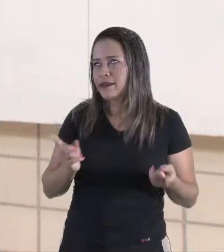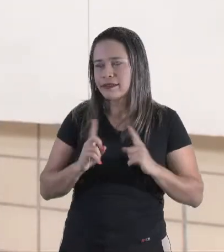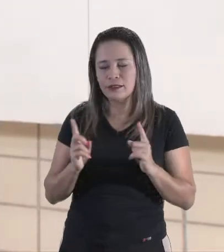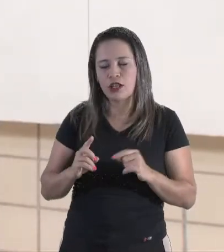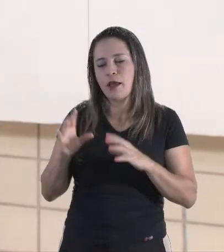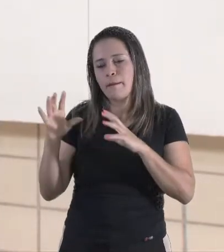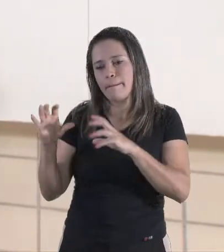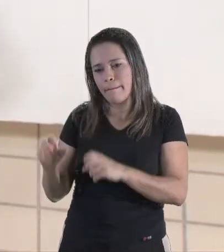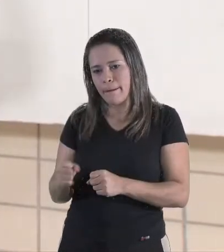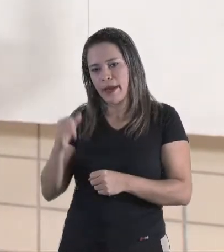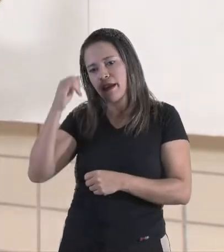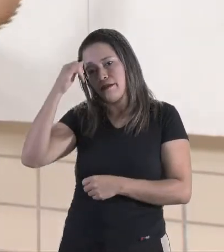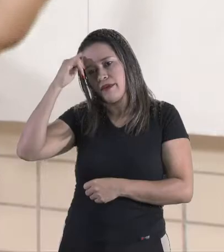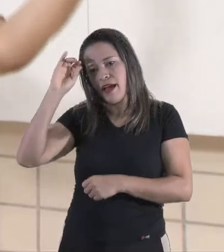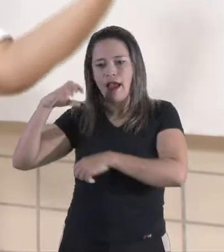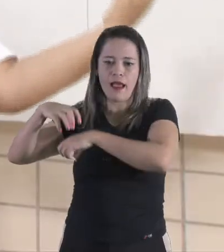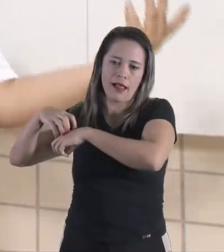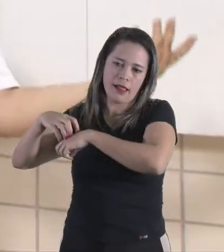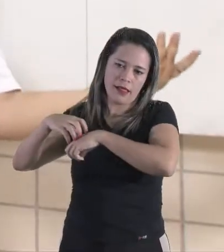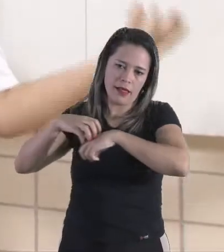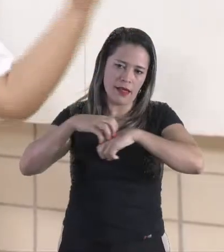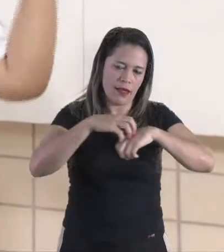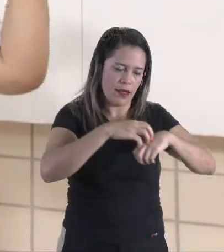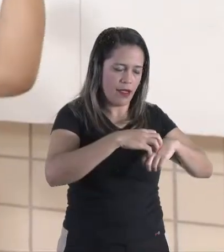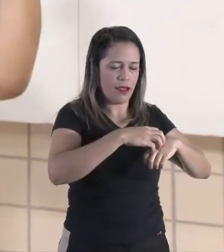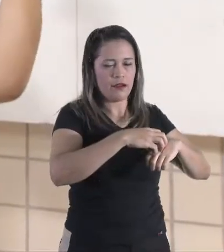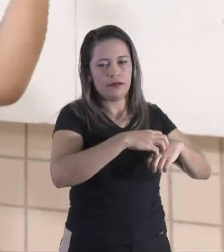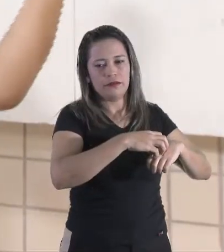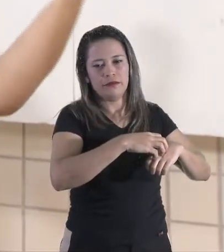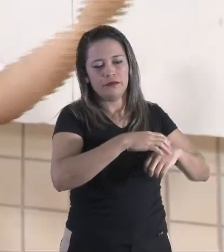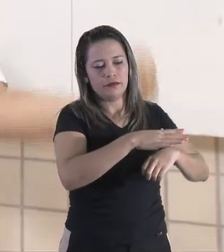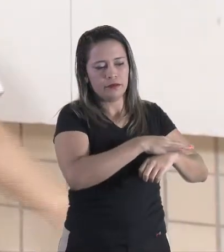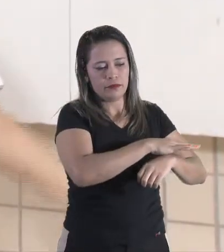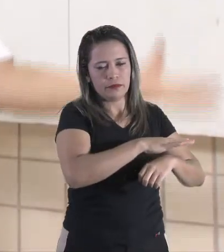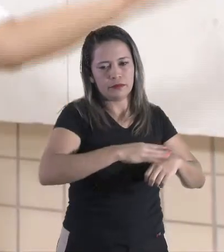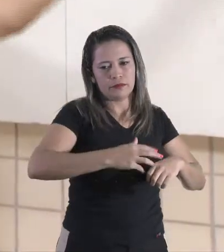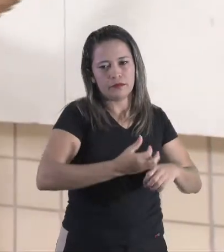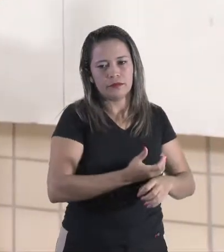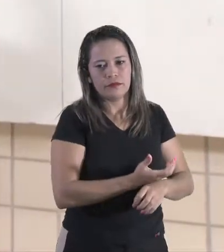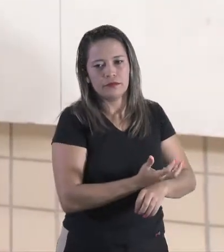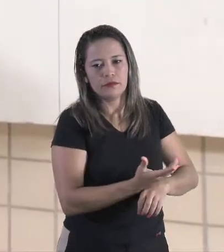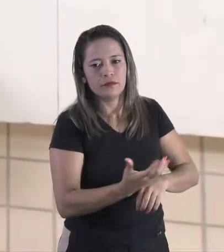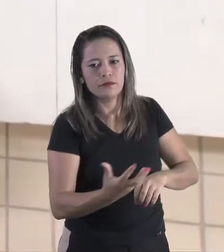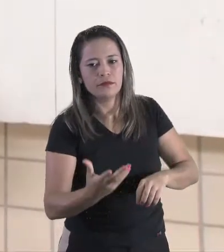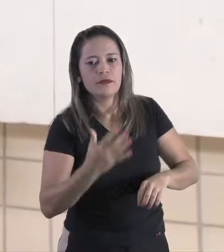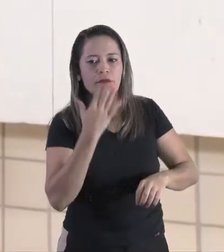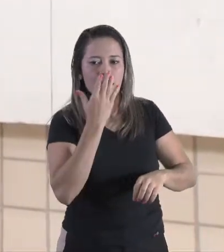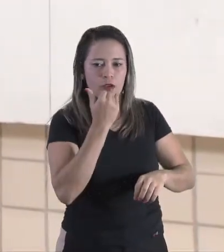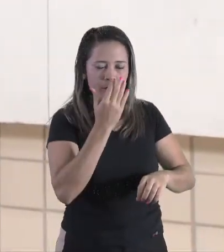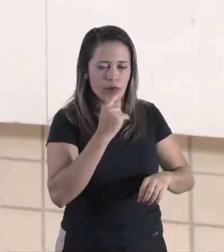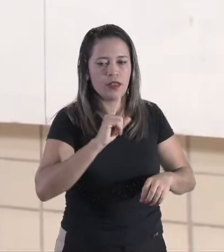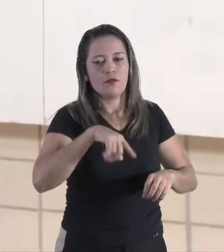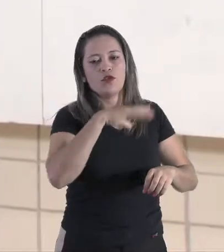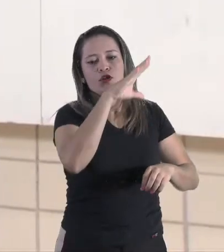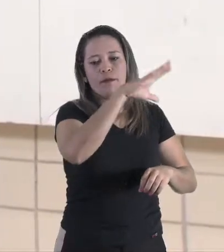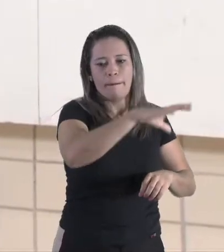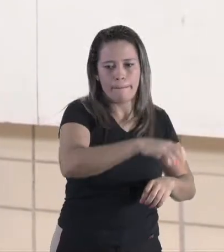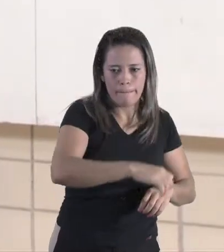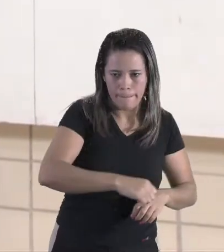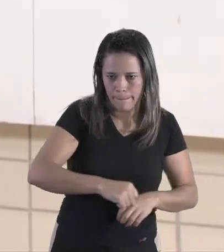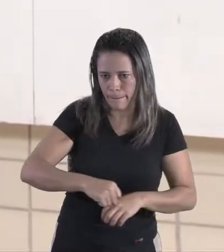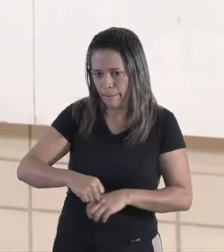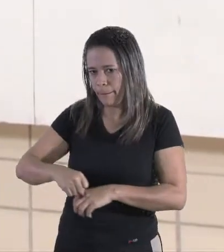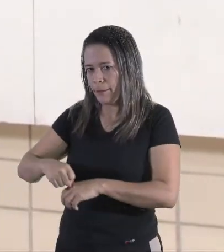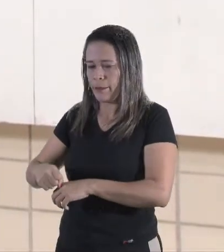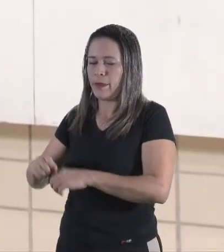pega a vaca, ele leva lá no campo para ele ser alimentar. Depois ele busca, leva elas